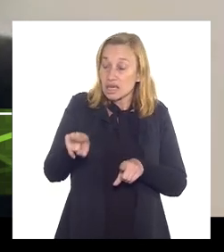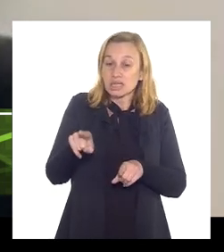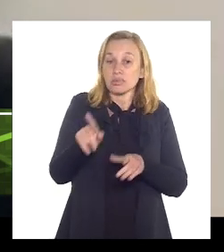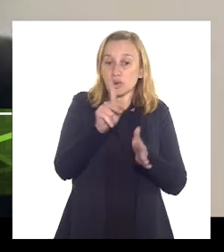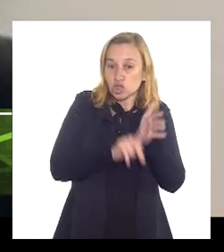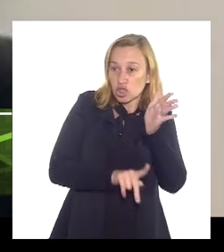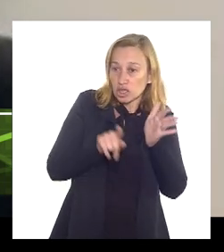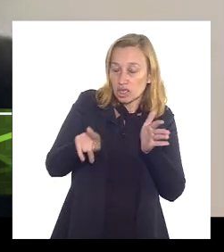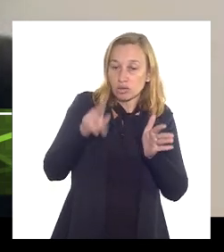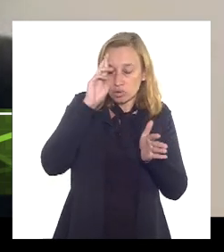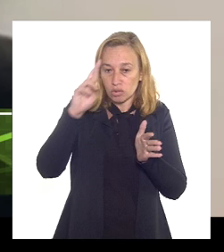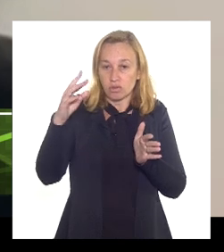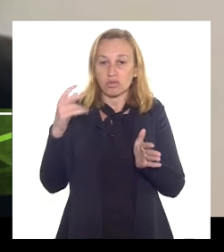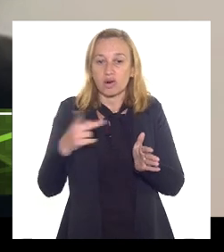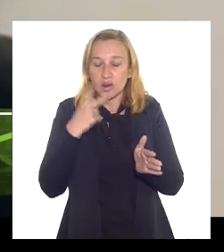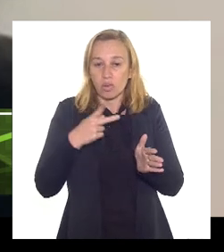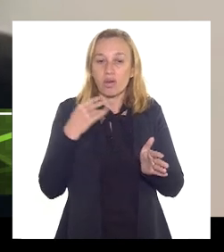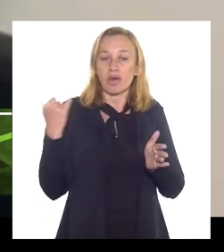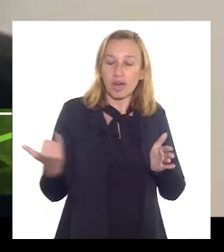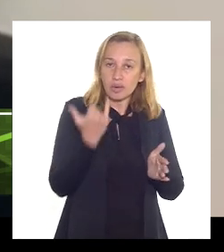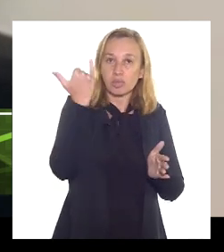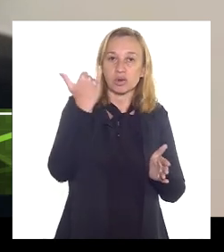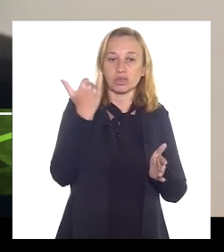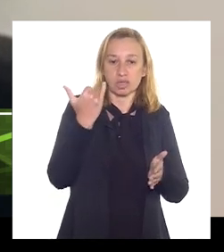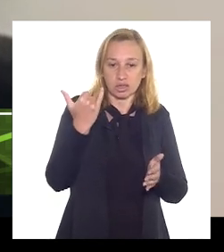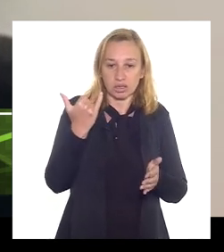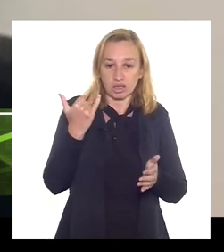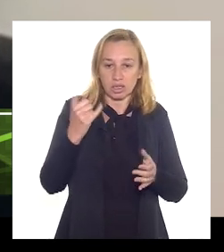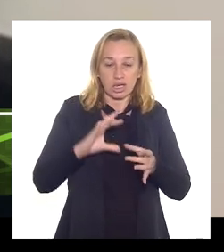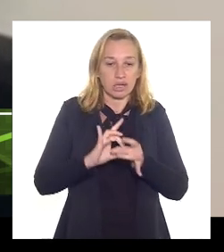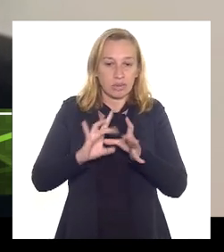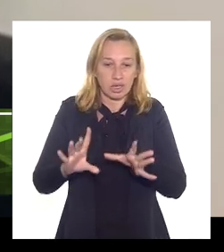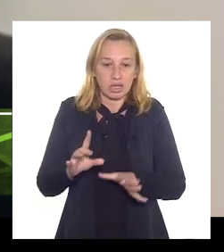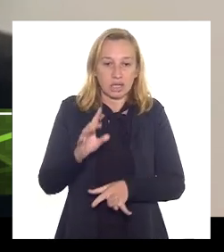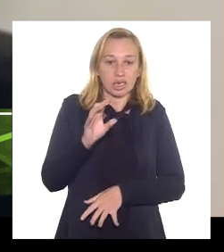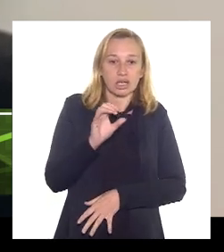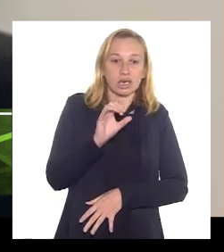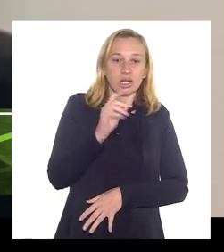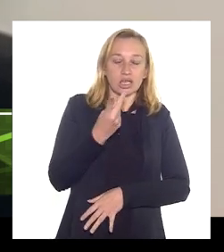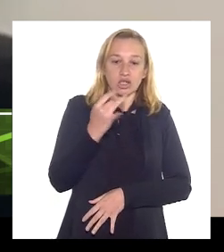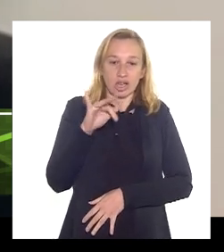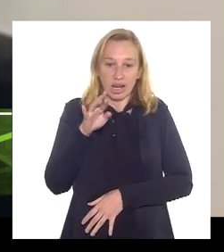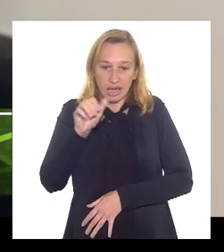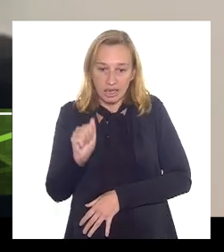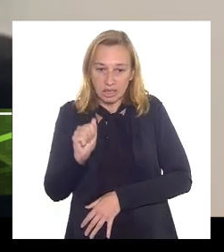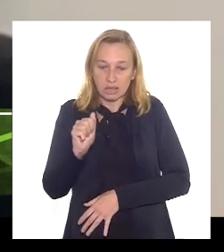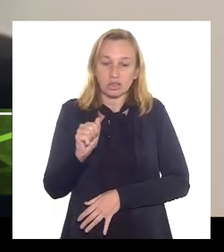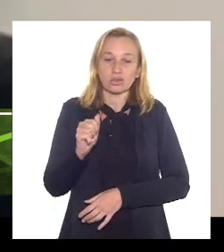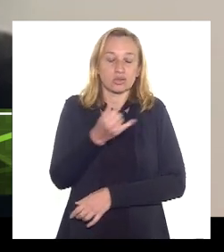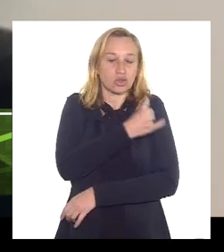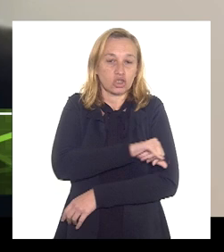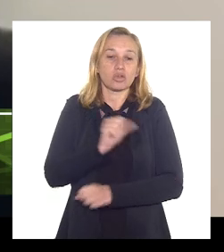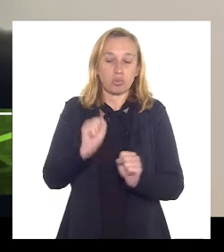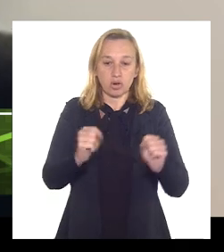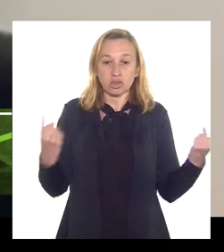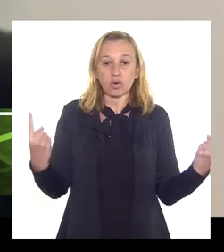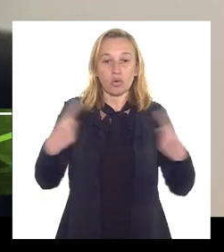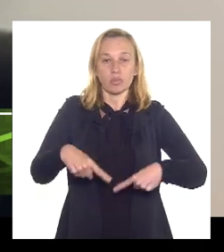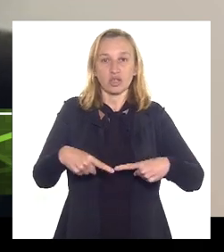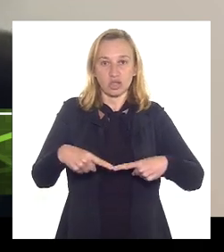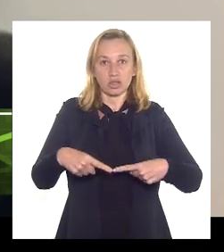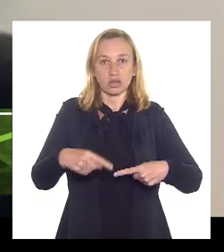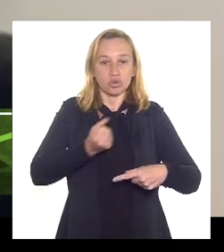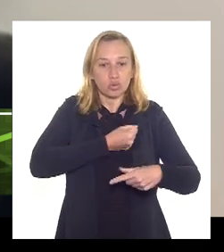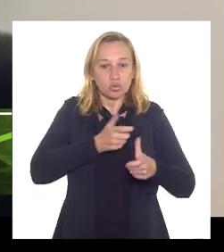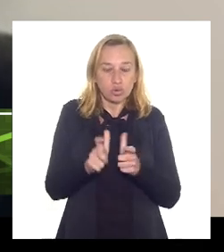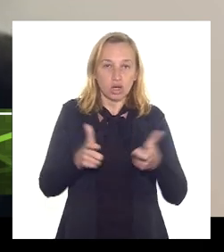mencionar, ele é fundamental, é muito importante, para permitir que as térmicas do Rio de Janeiro possam competir, possam ter maior